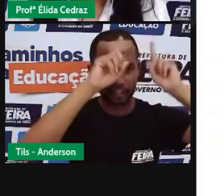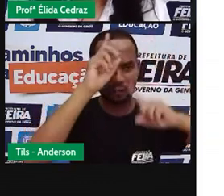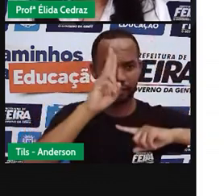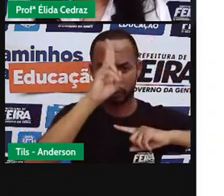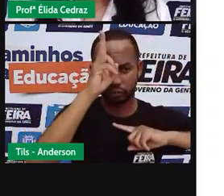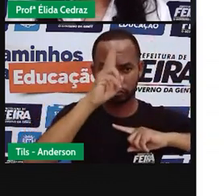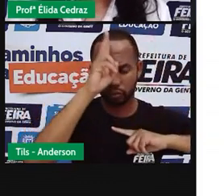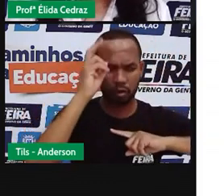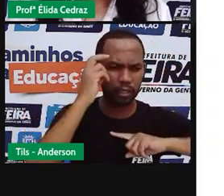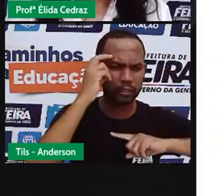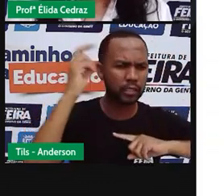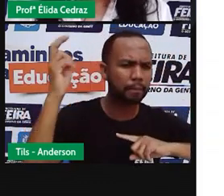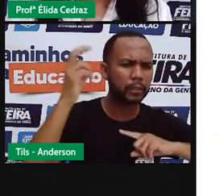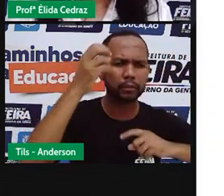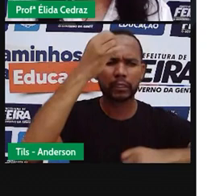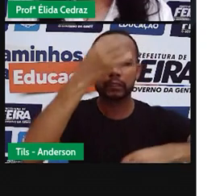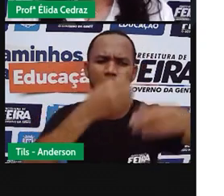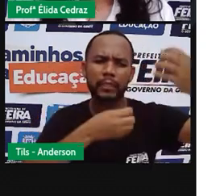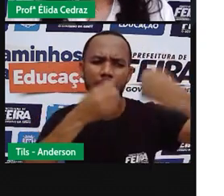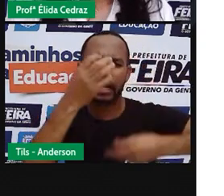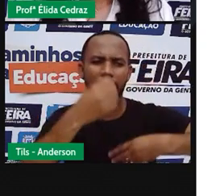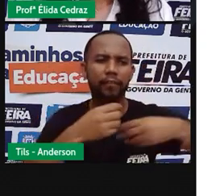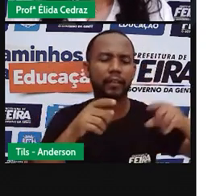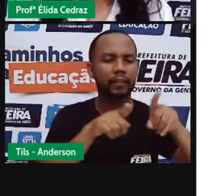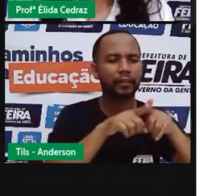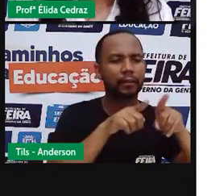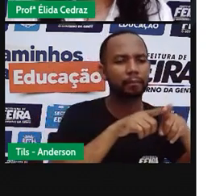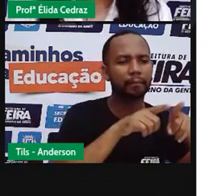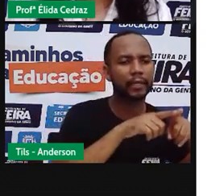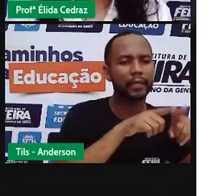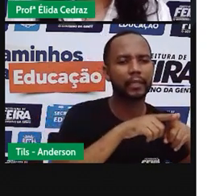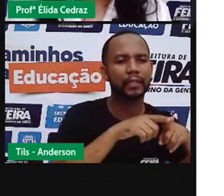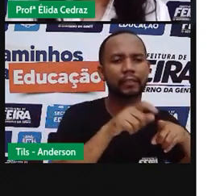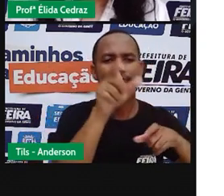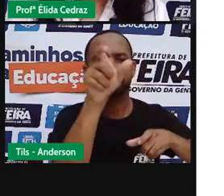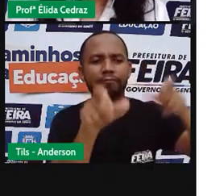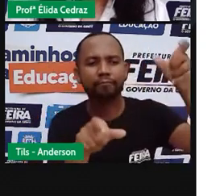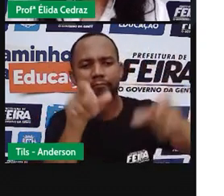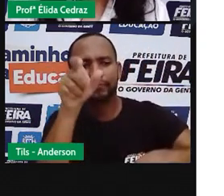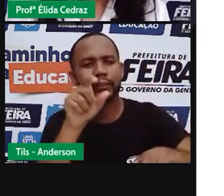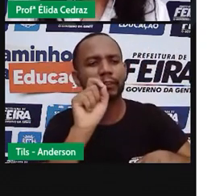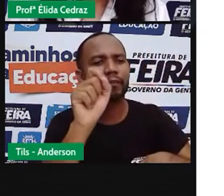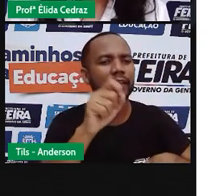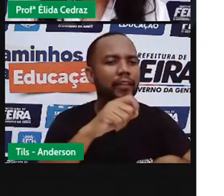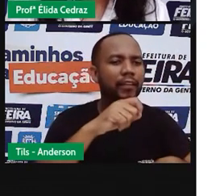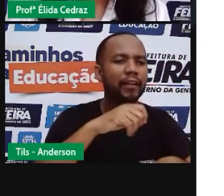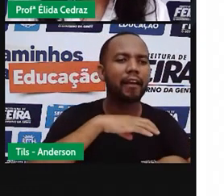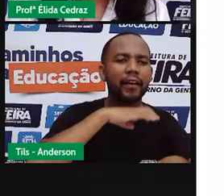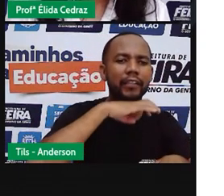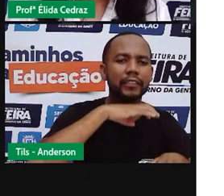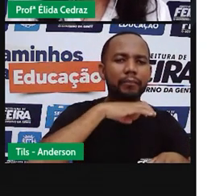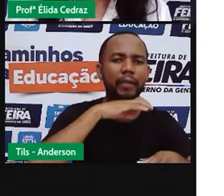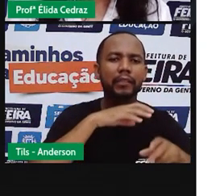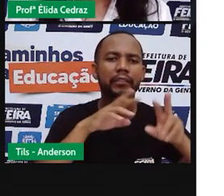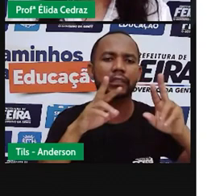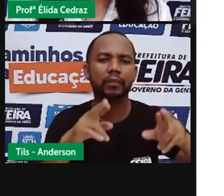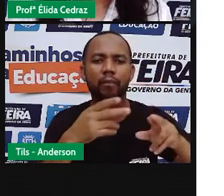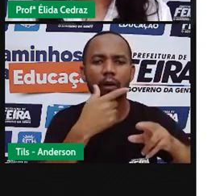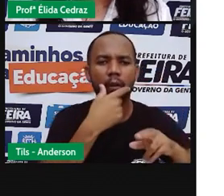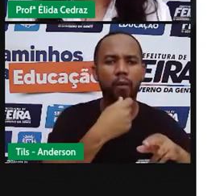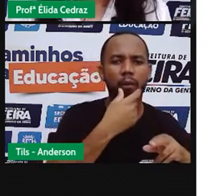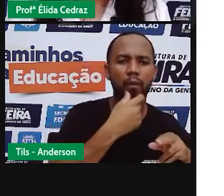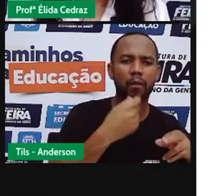ensinamento moral e cujos os personagens eram animais que tinham características humanas. As